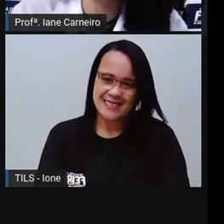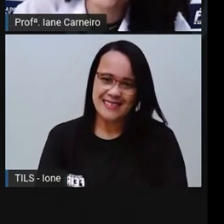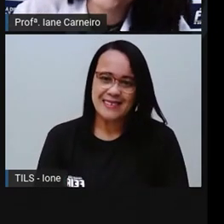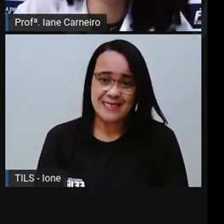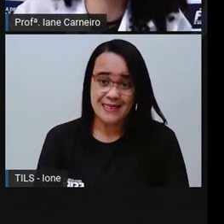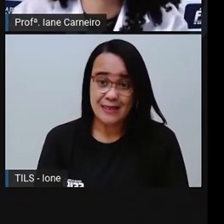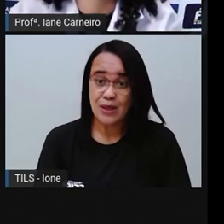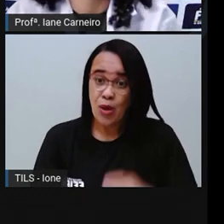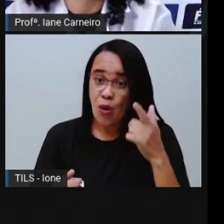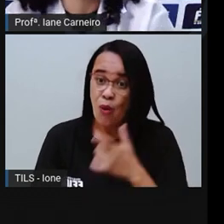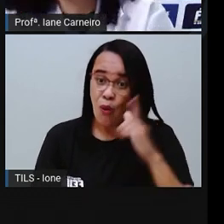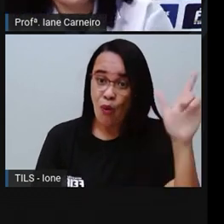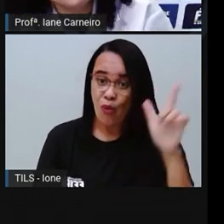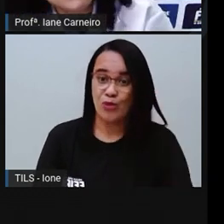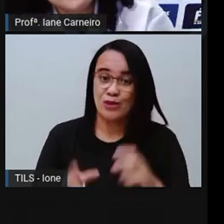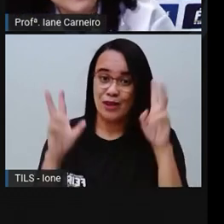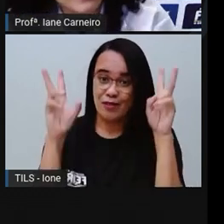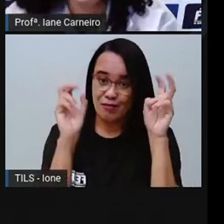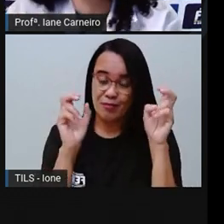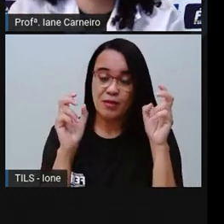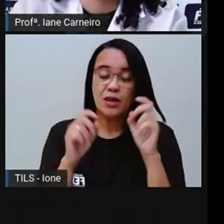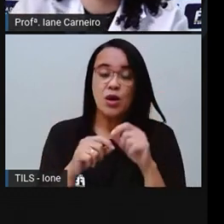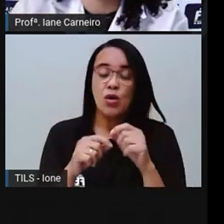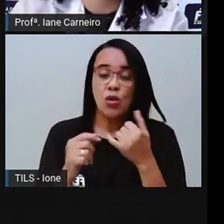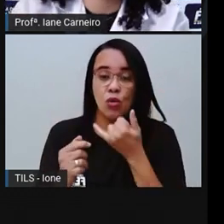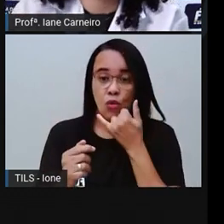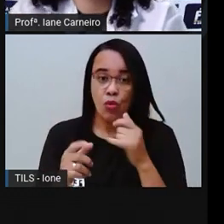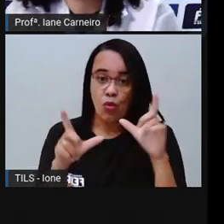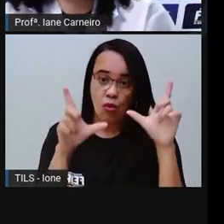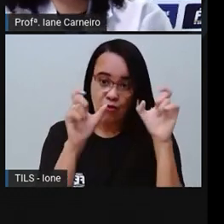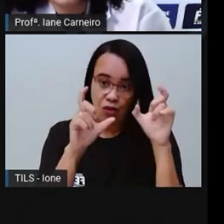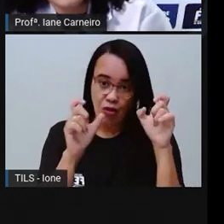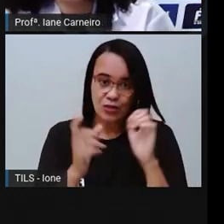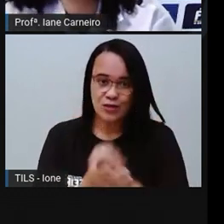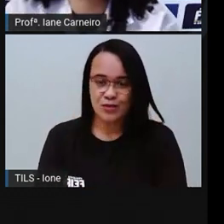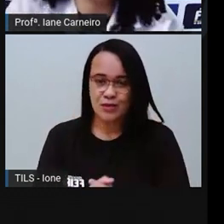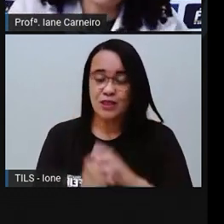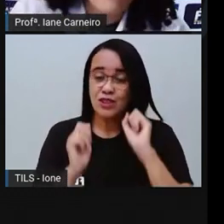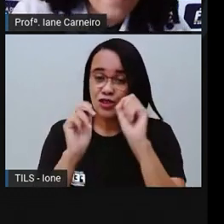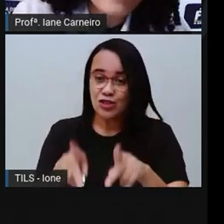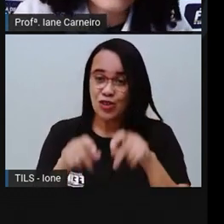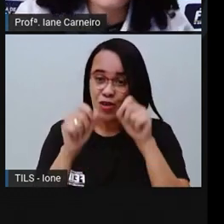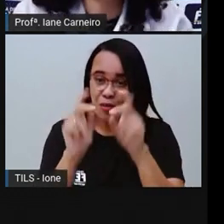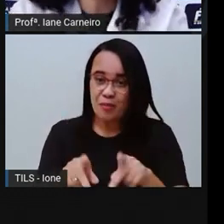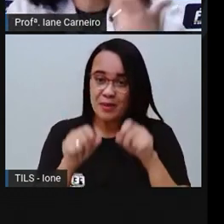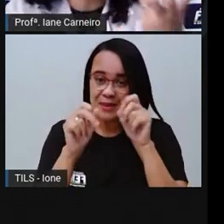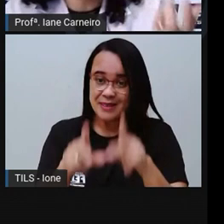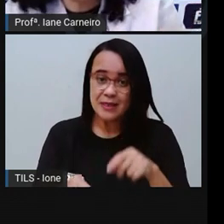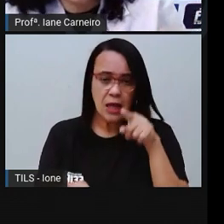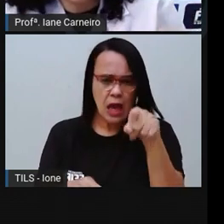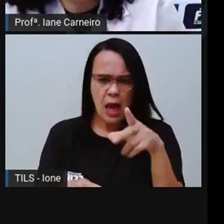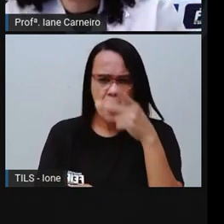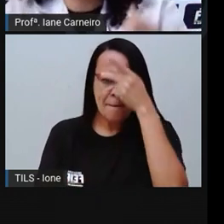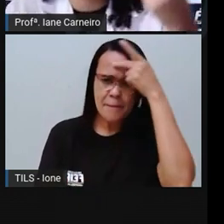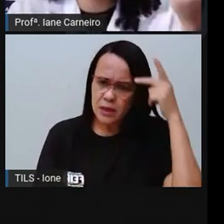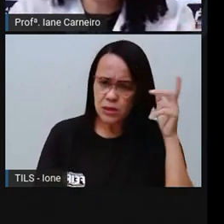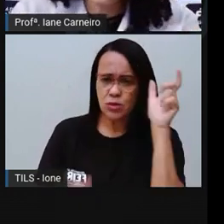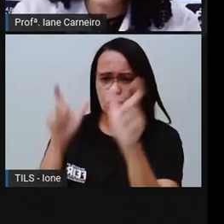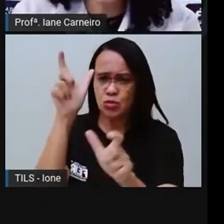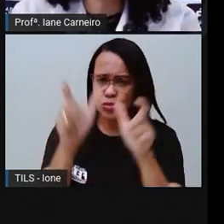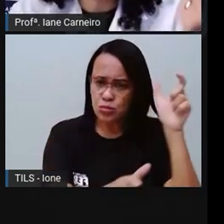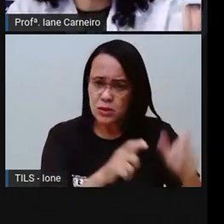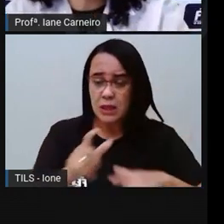Aí no shopping também tem várias lojas, né? As pessoas passeiam, trabalham, né? Porque se tem loja, tem